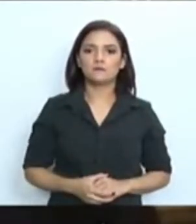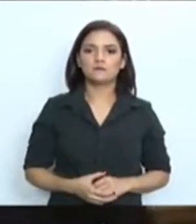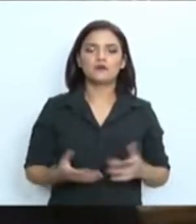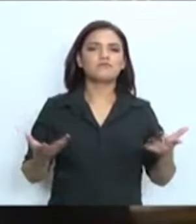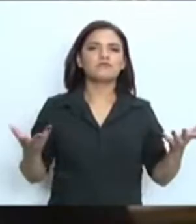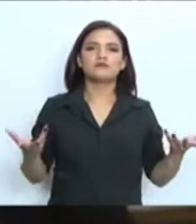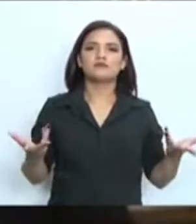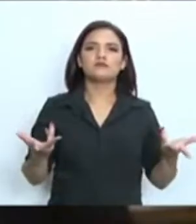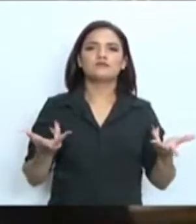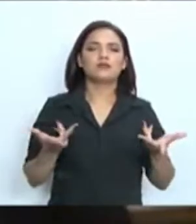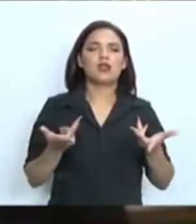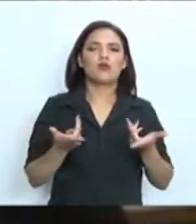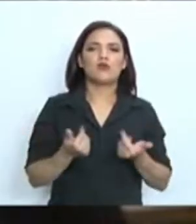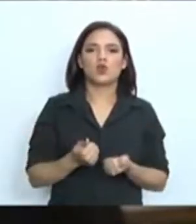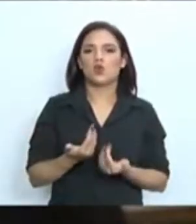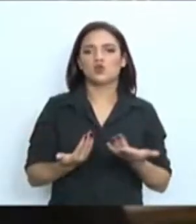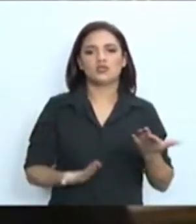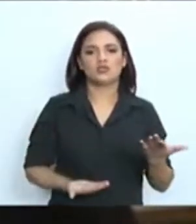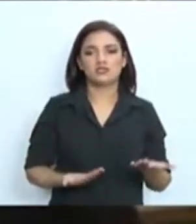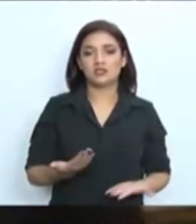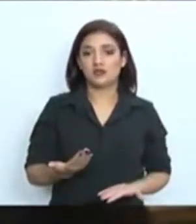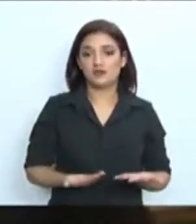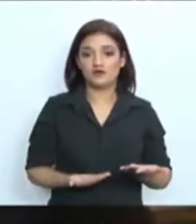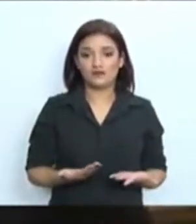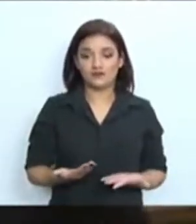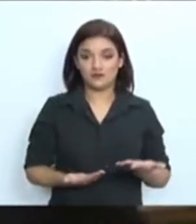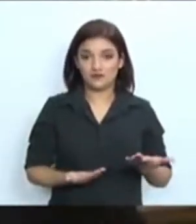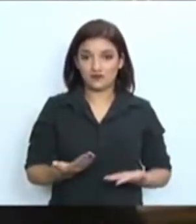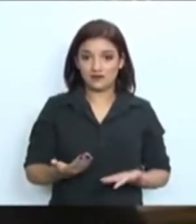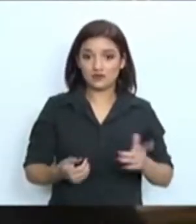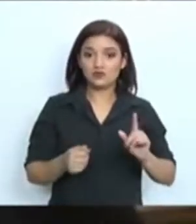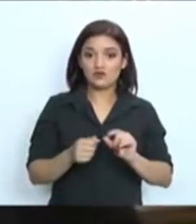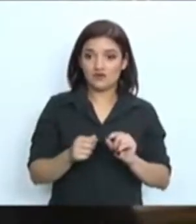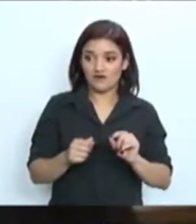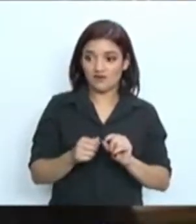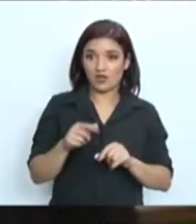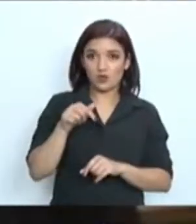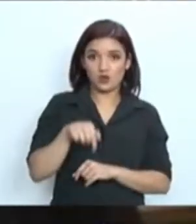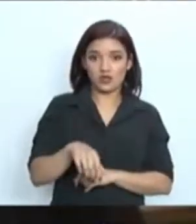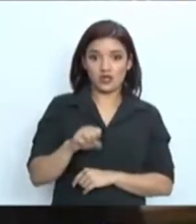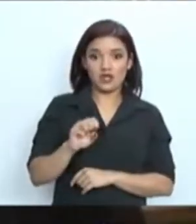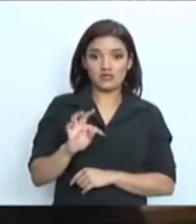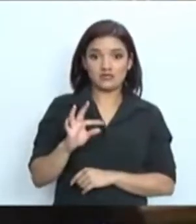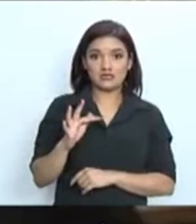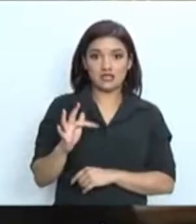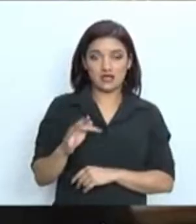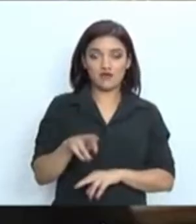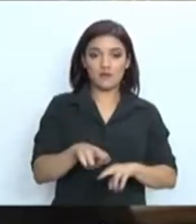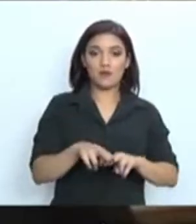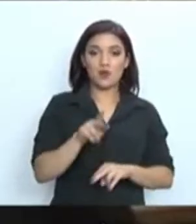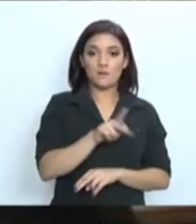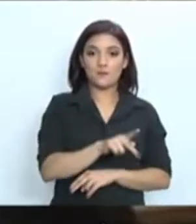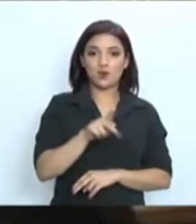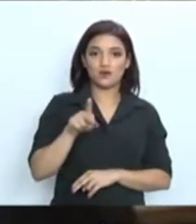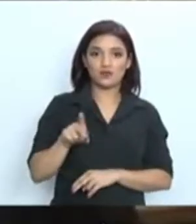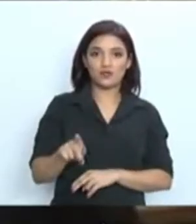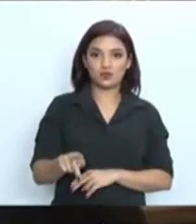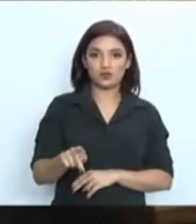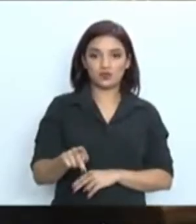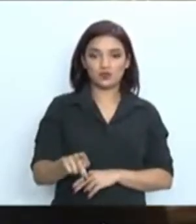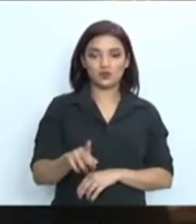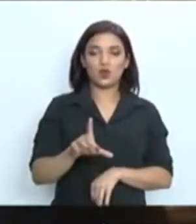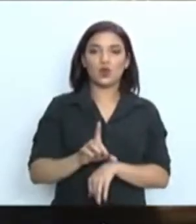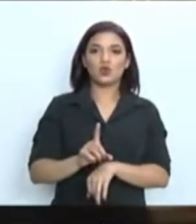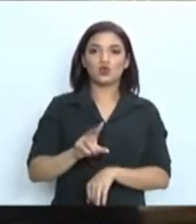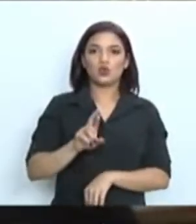prestados aos trabalhos desta Suprema Corte, pelo professor doutor José Levi Melo do